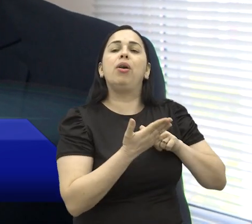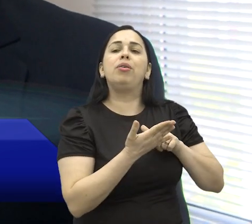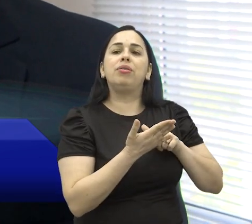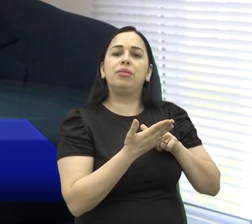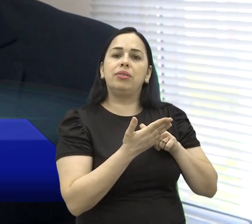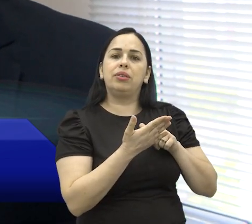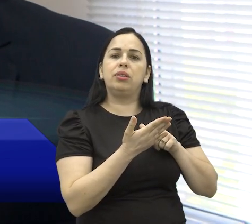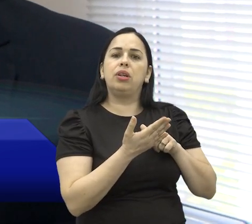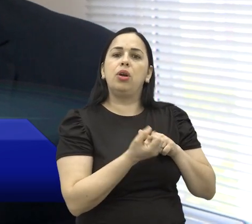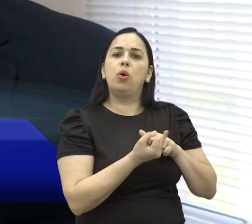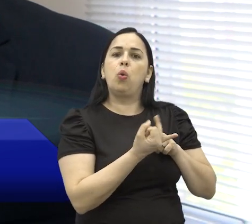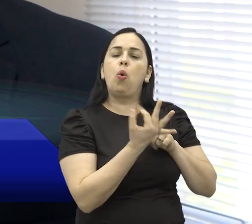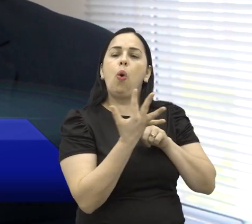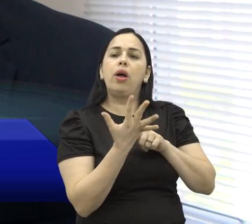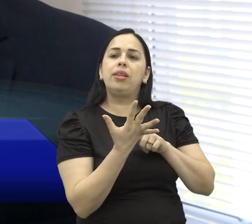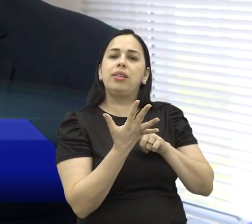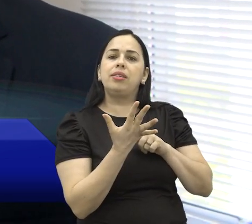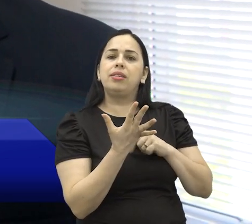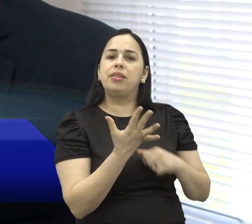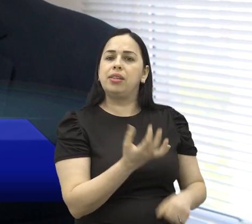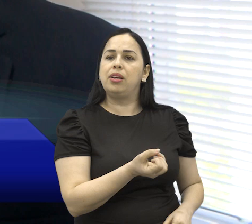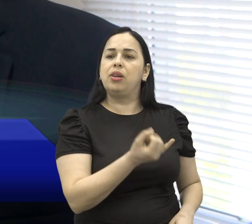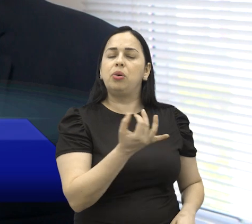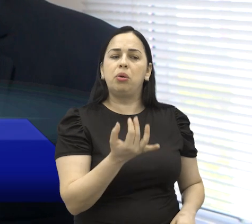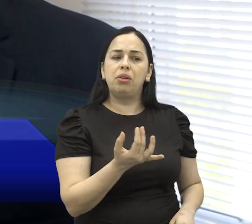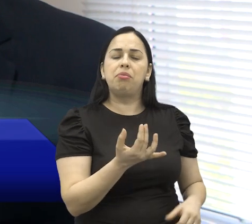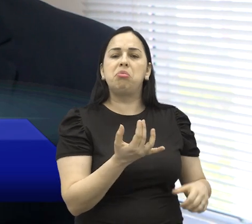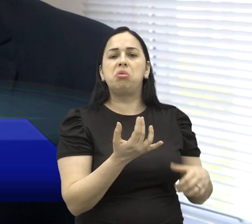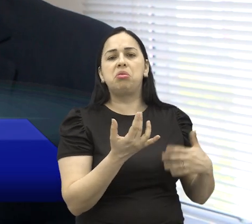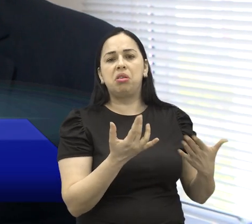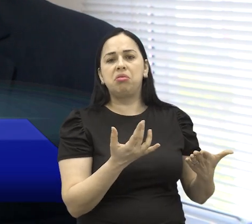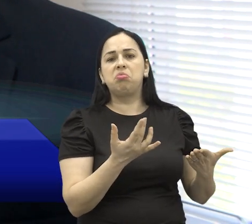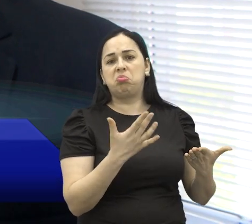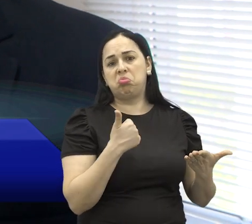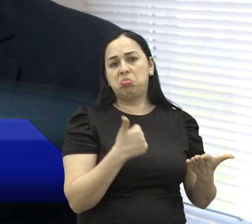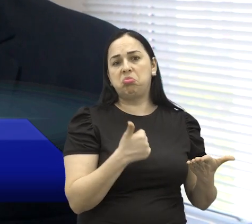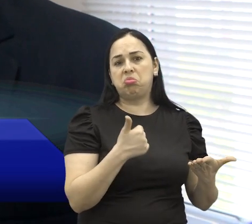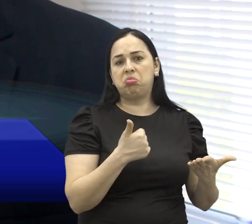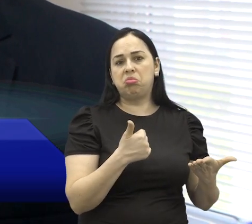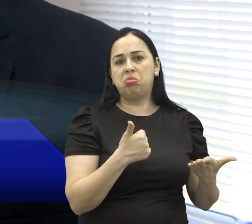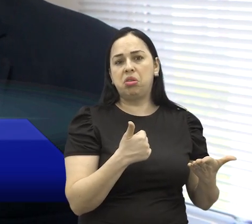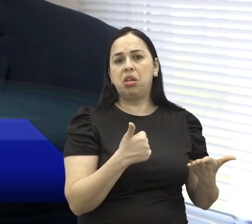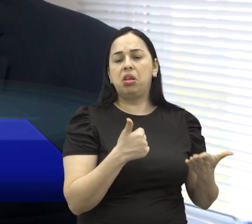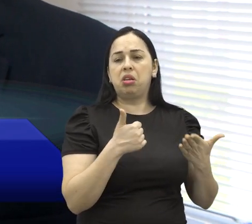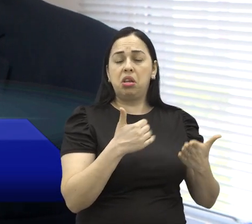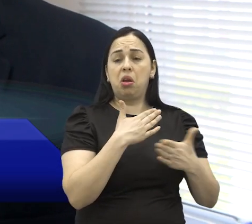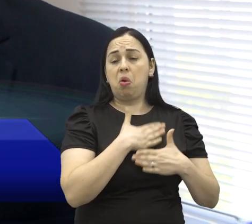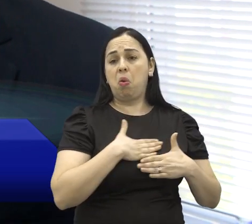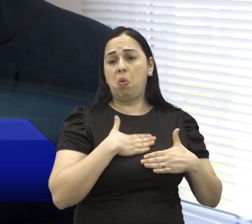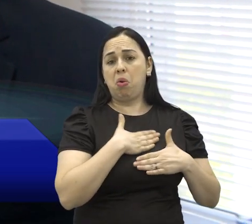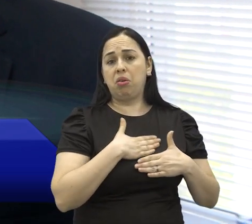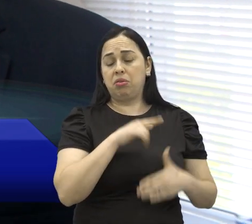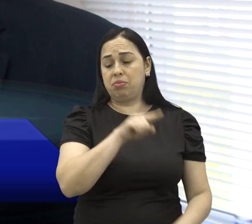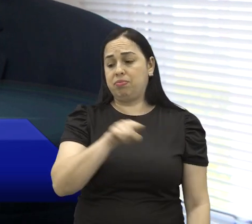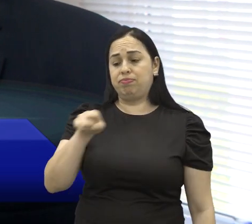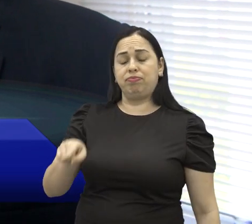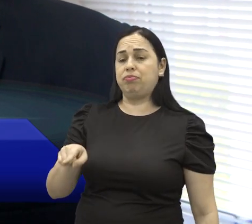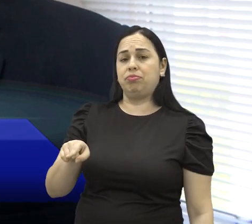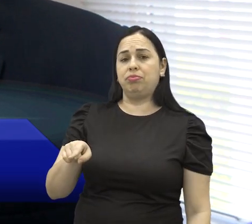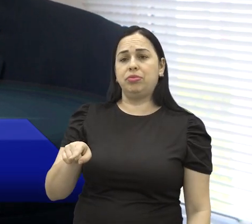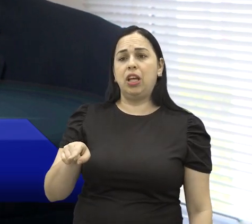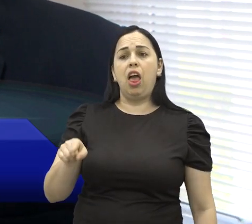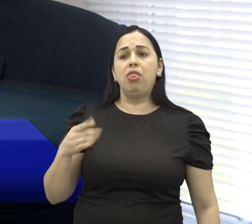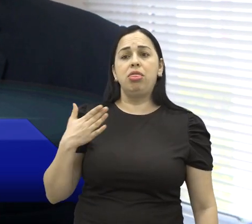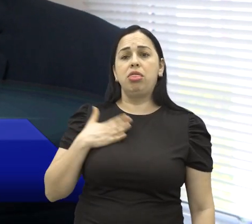mostrariam, demonstrariam um quantitativo da situação de conformidade e satisfação com o poder político. E o